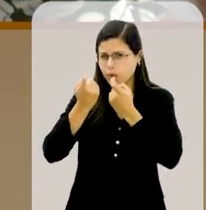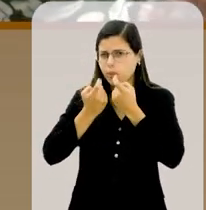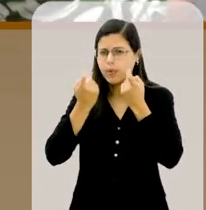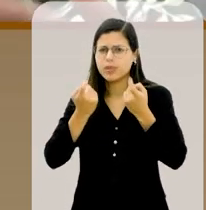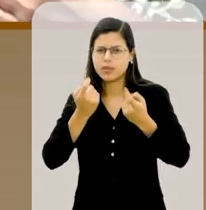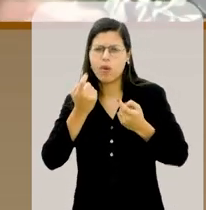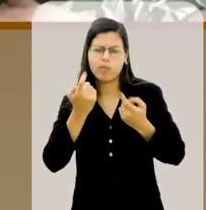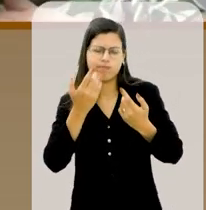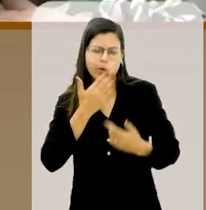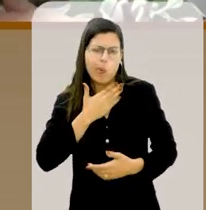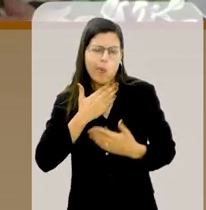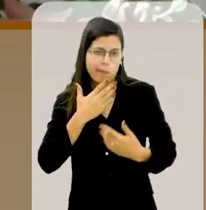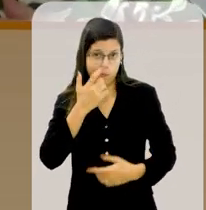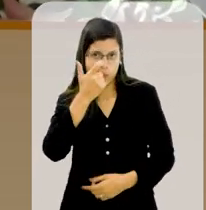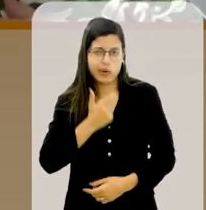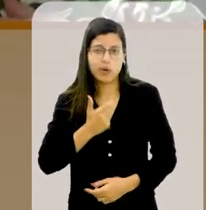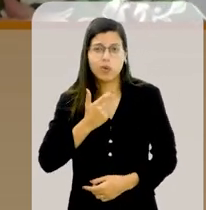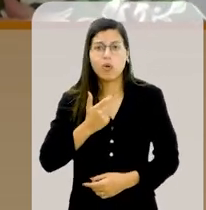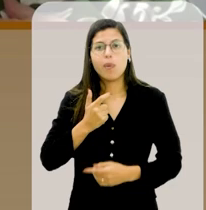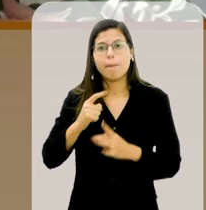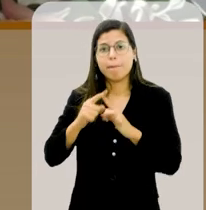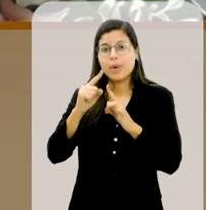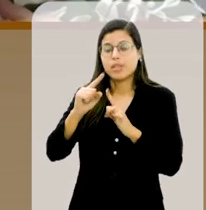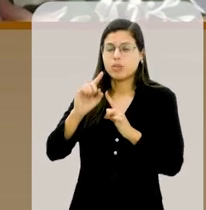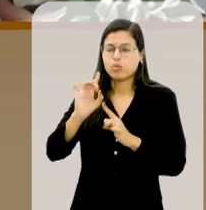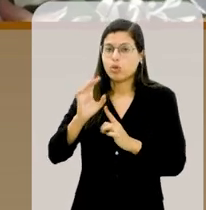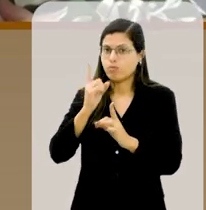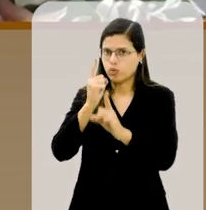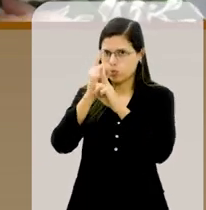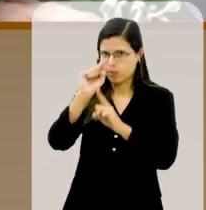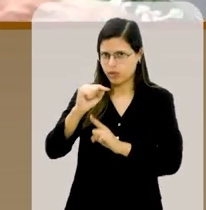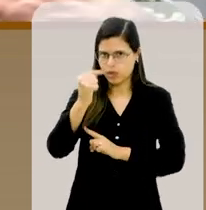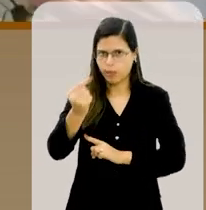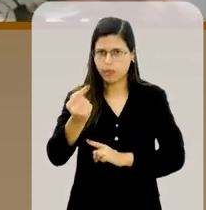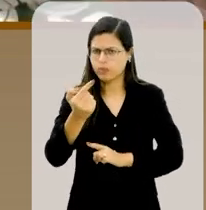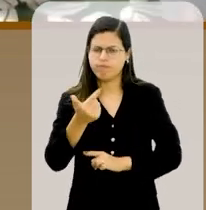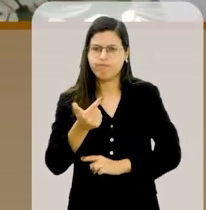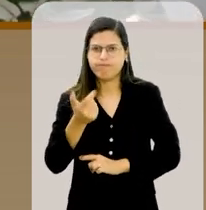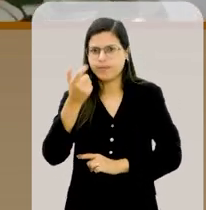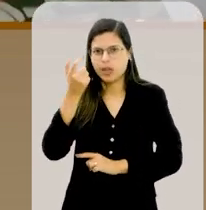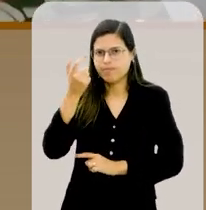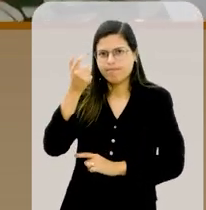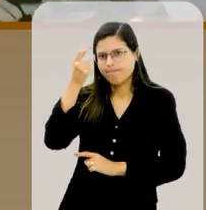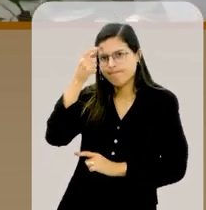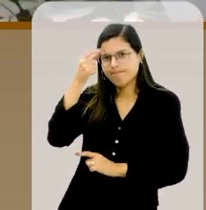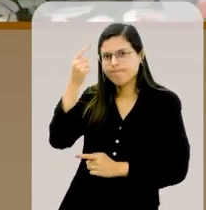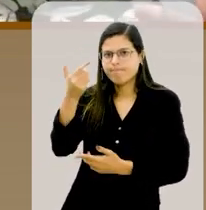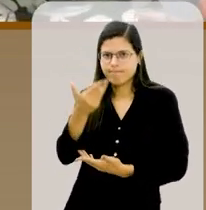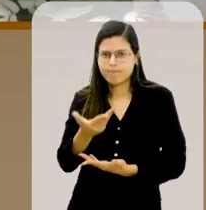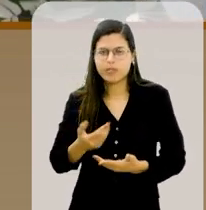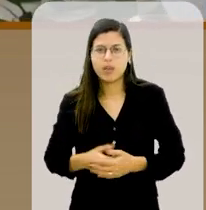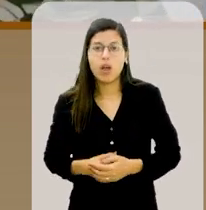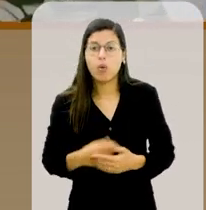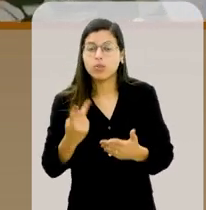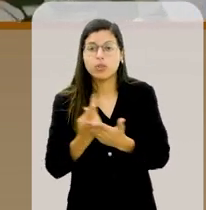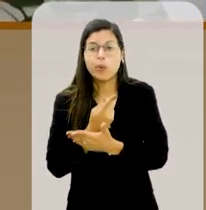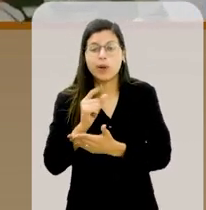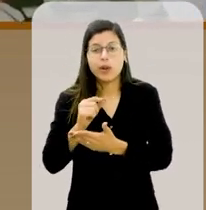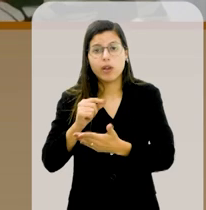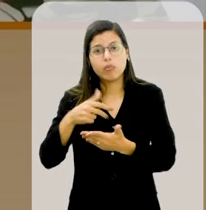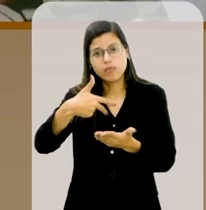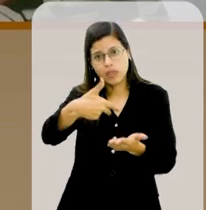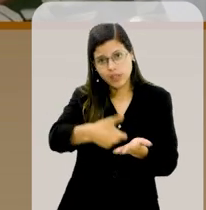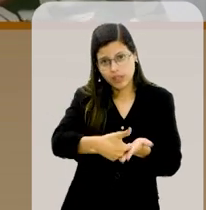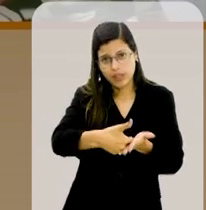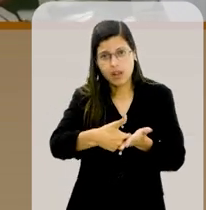Mas isso tudo eu fui saber depois, né? Porque eu não tive consciência disso. Então, o que é que acontecia? Quando eu estava deitada, ele